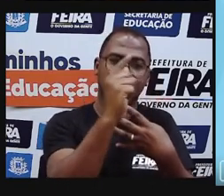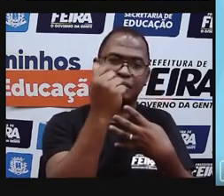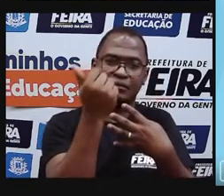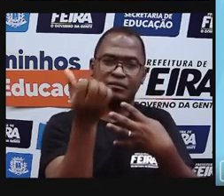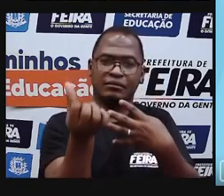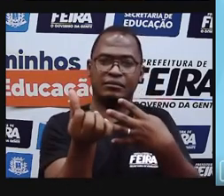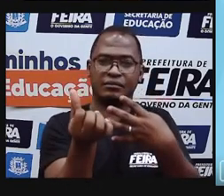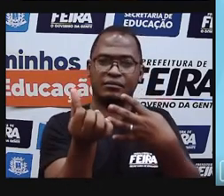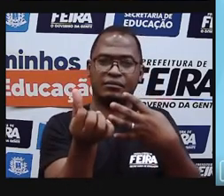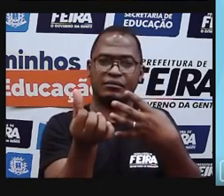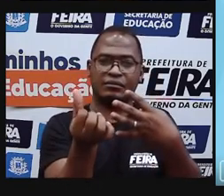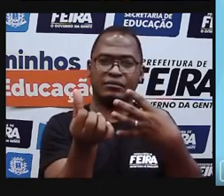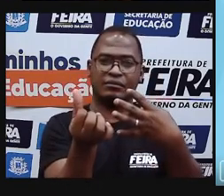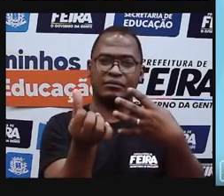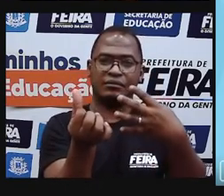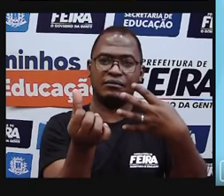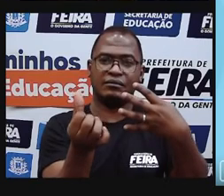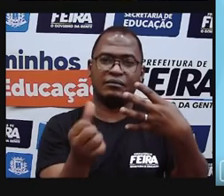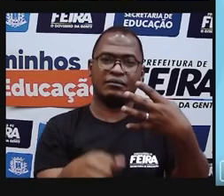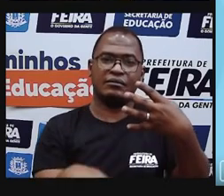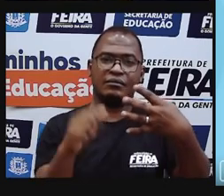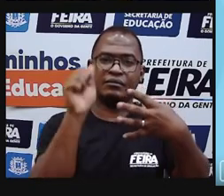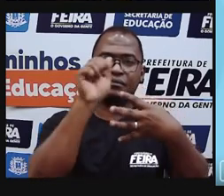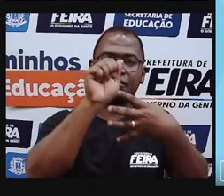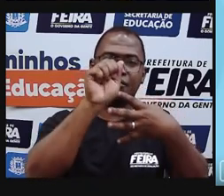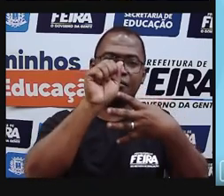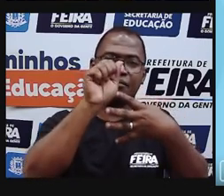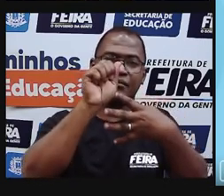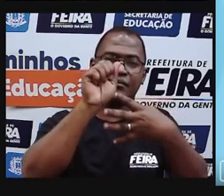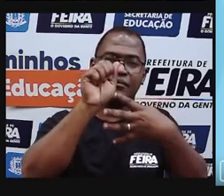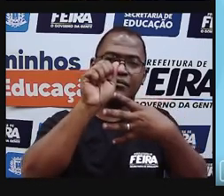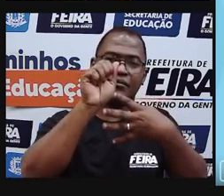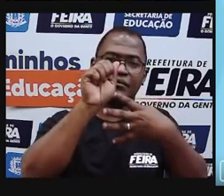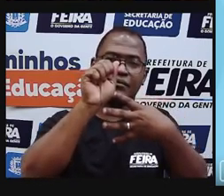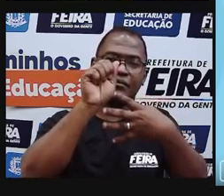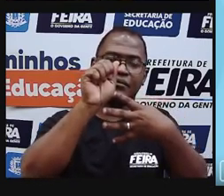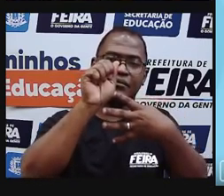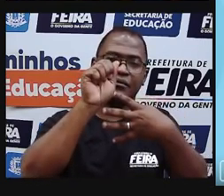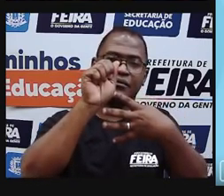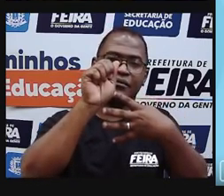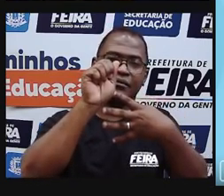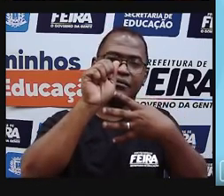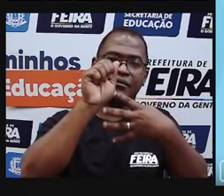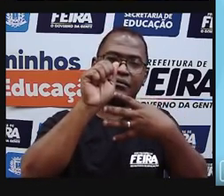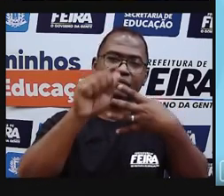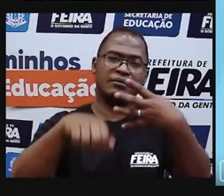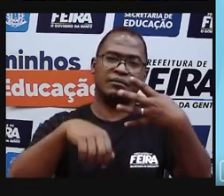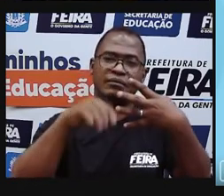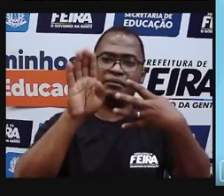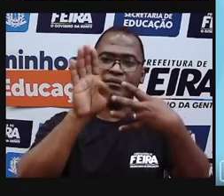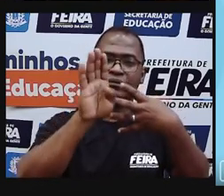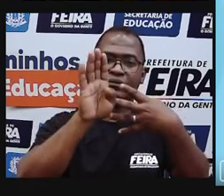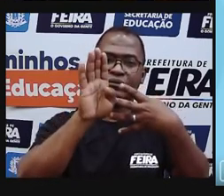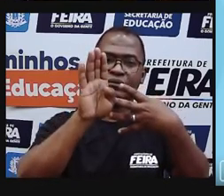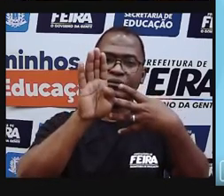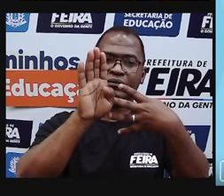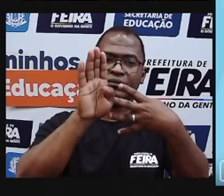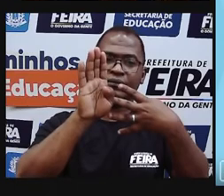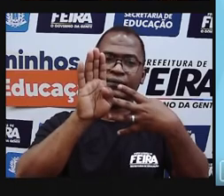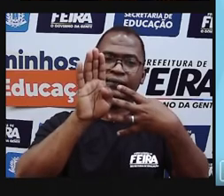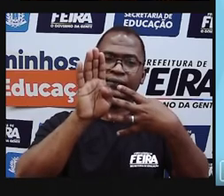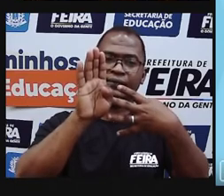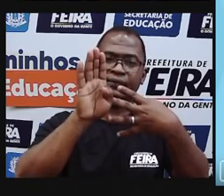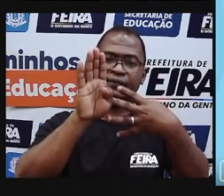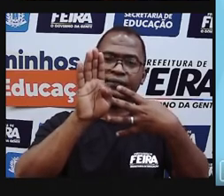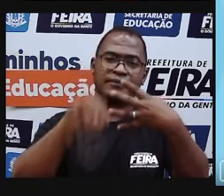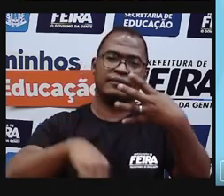é a C ou a D? Letra A, nove dezenas, é noventa. Não é. Letra B, uma dezena e